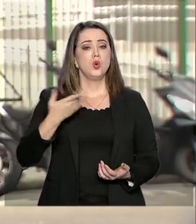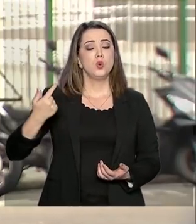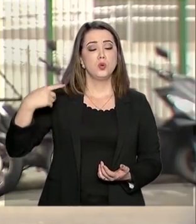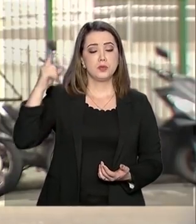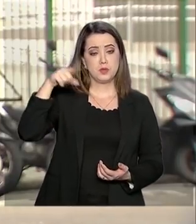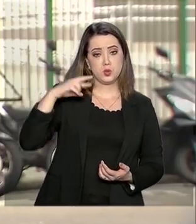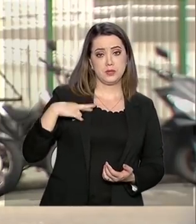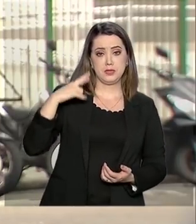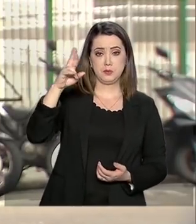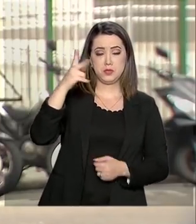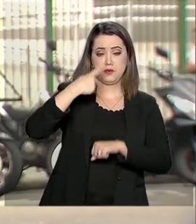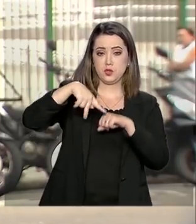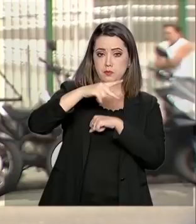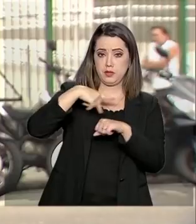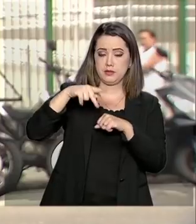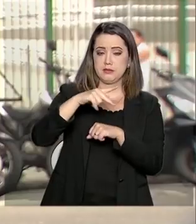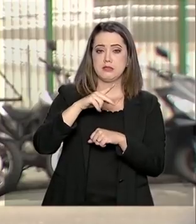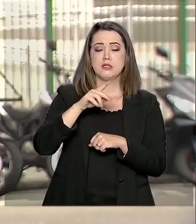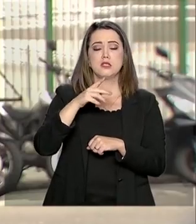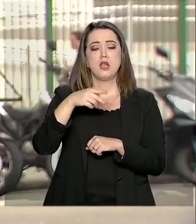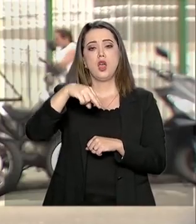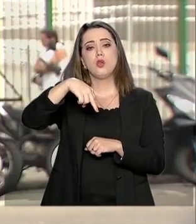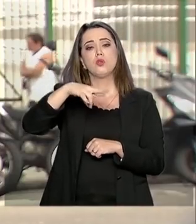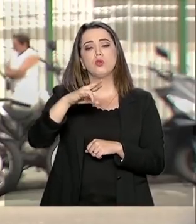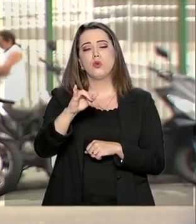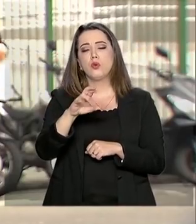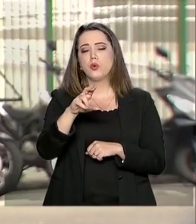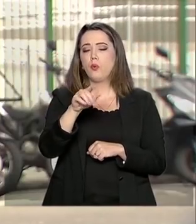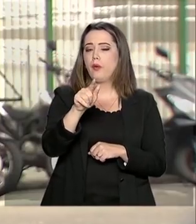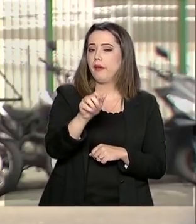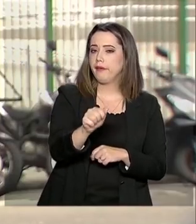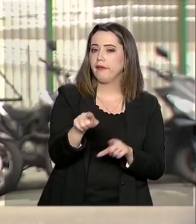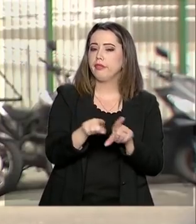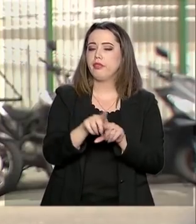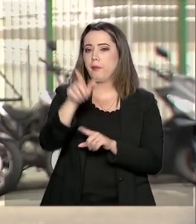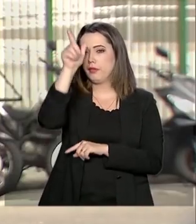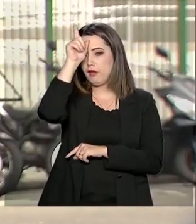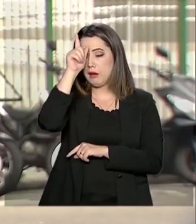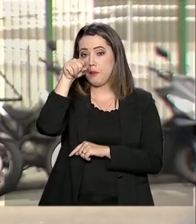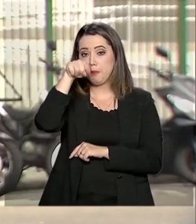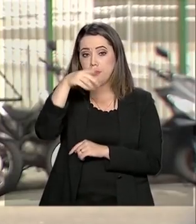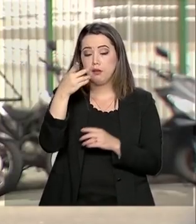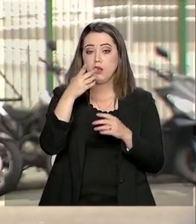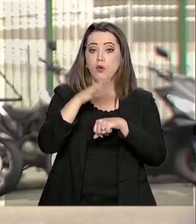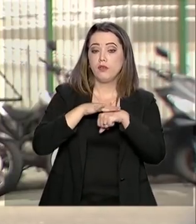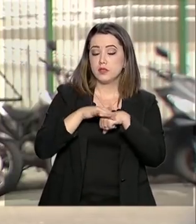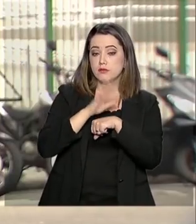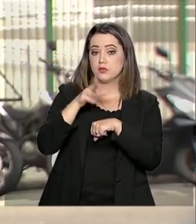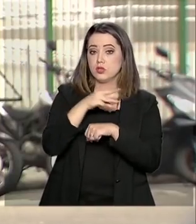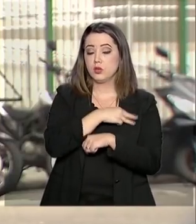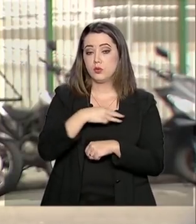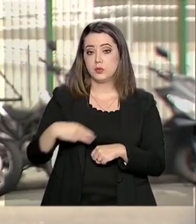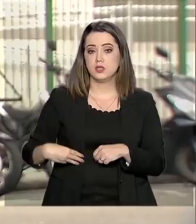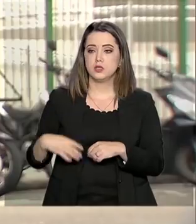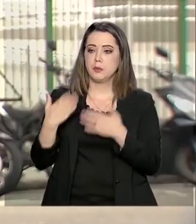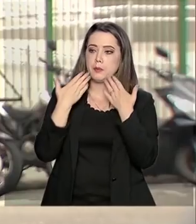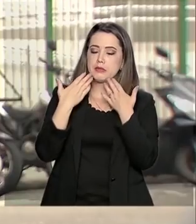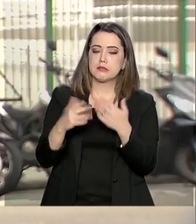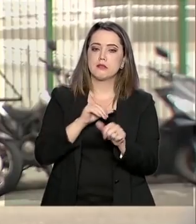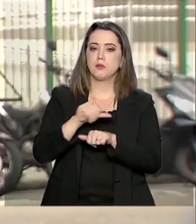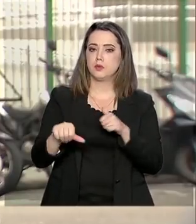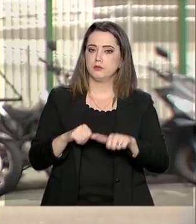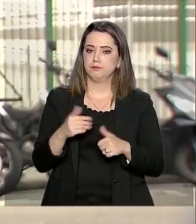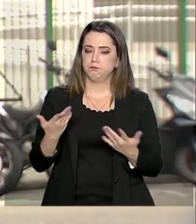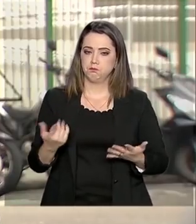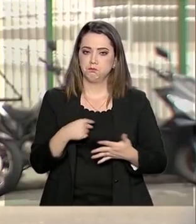também com o presidente do Banco Nacional de Desenvolvimento Econômico e Social, o BNDES, para apresentar essas sugestões de mudanças.